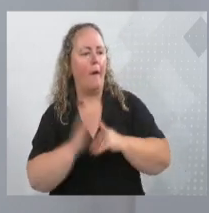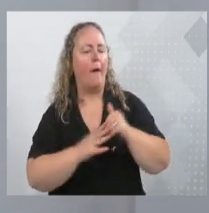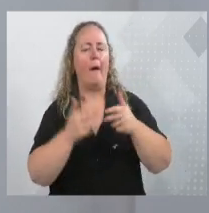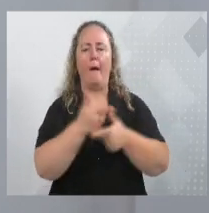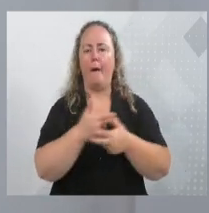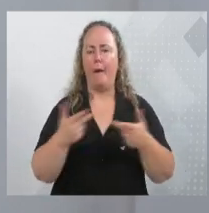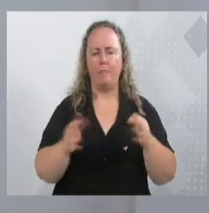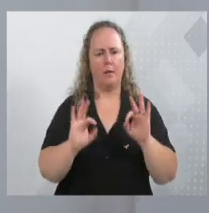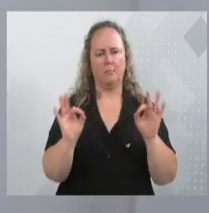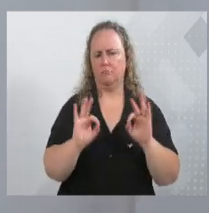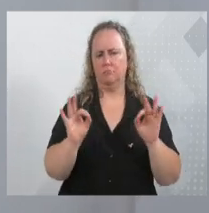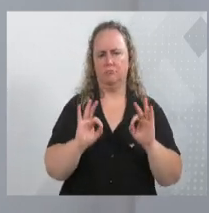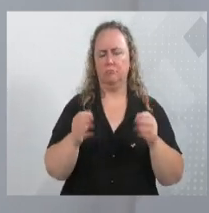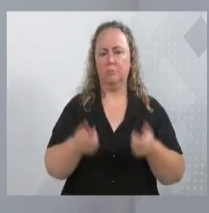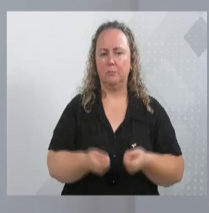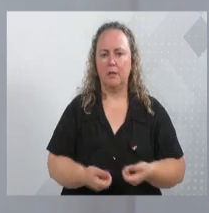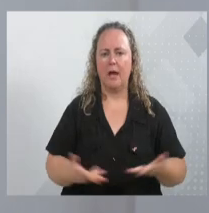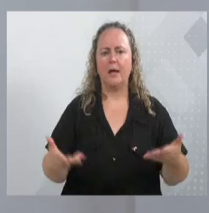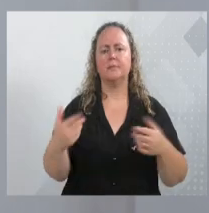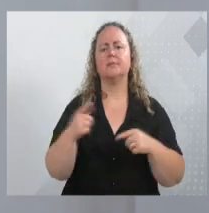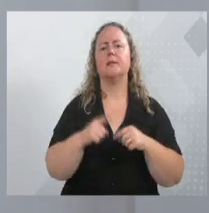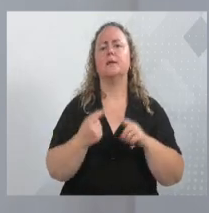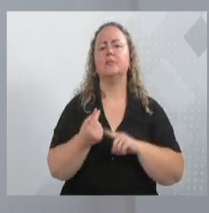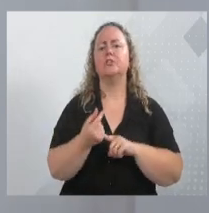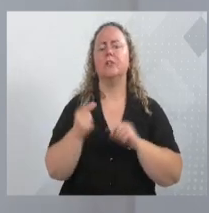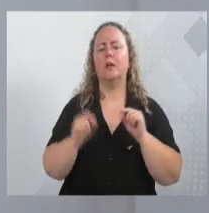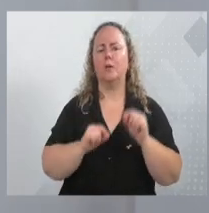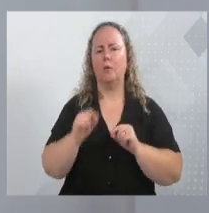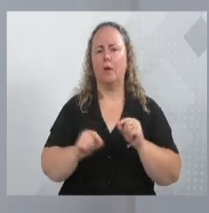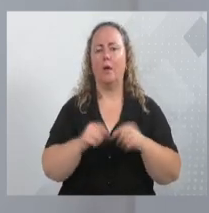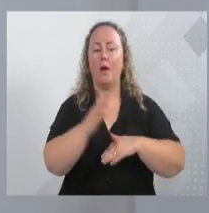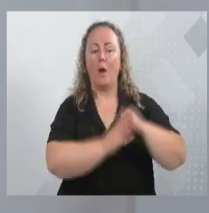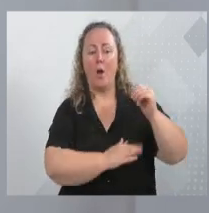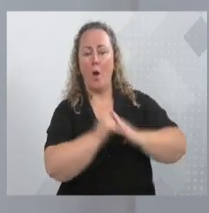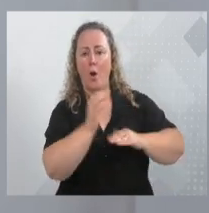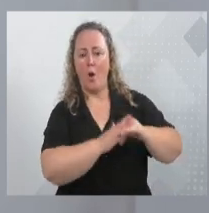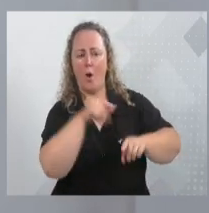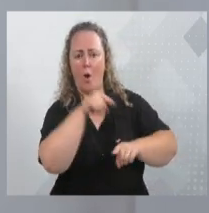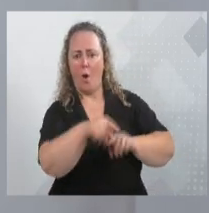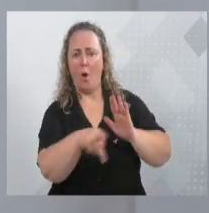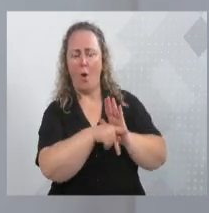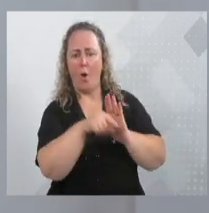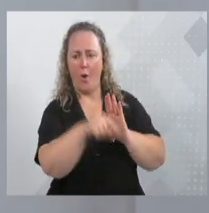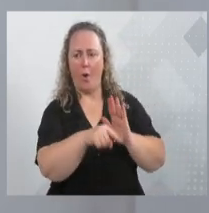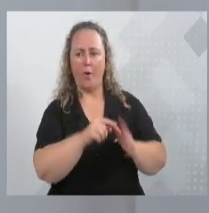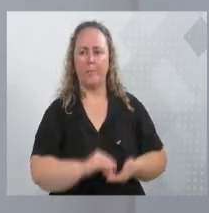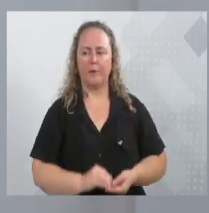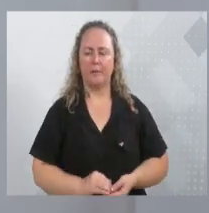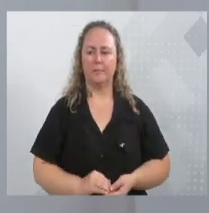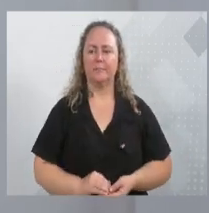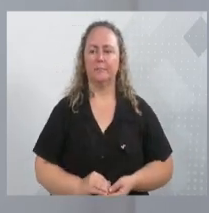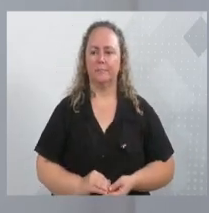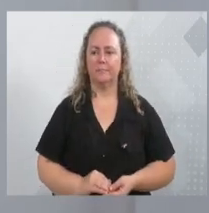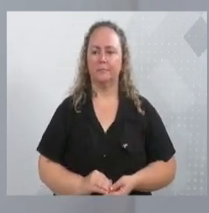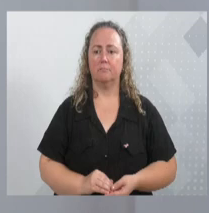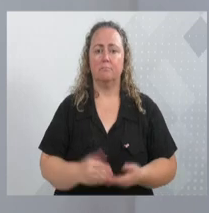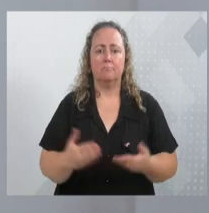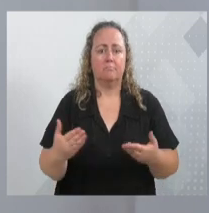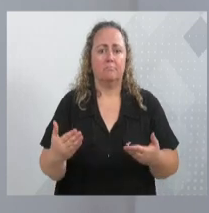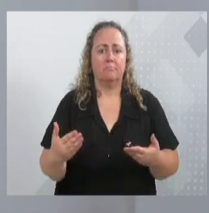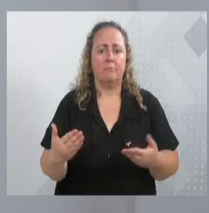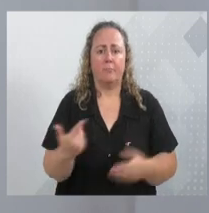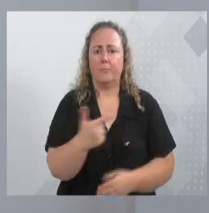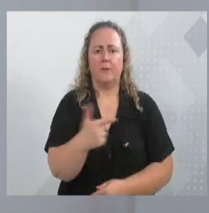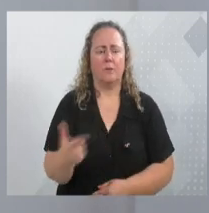esse dinheiro com o que precisa, para as obras de miticação, aqui nós não conseguimos o zero do Alemão, teve que pagar, porque o vereador, aqui não tem